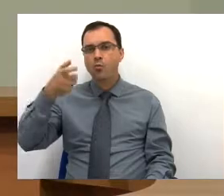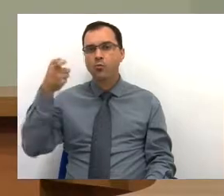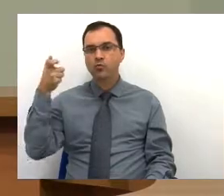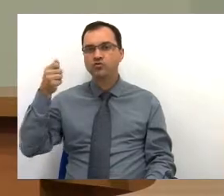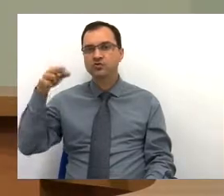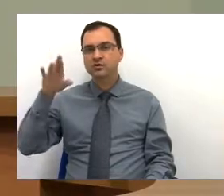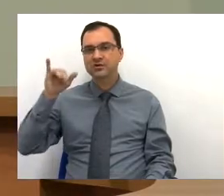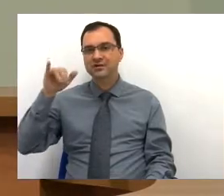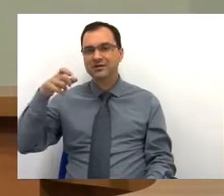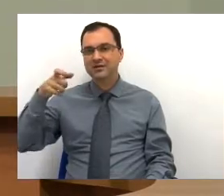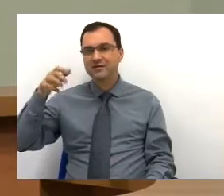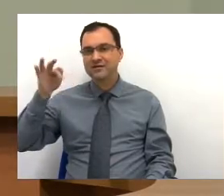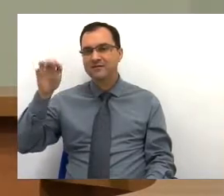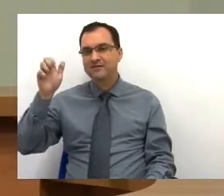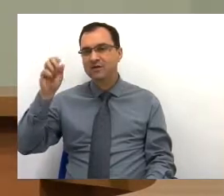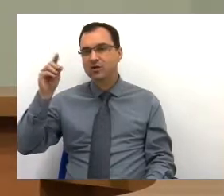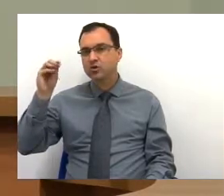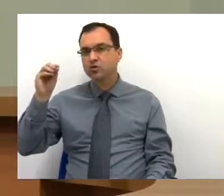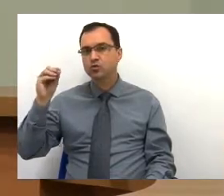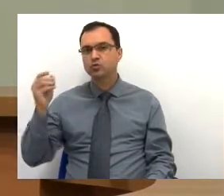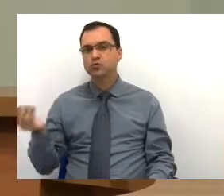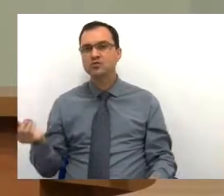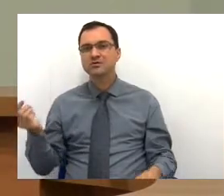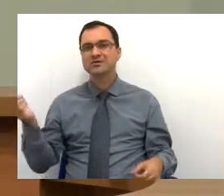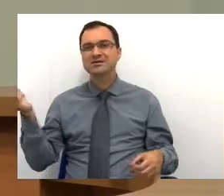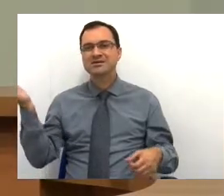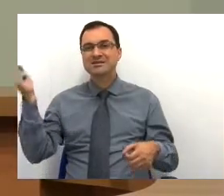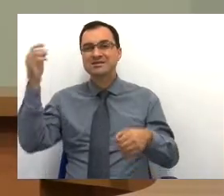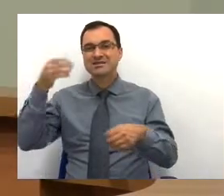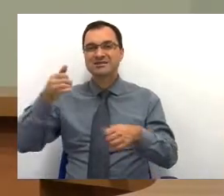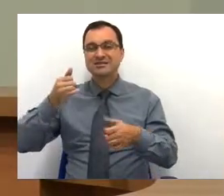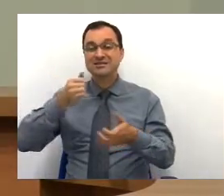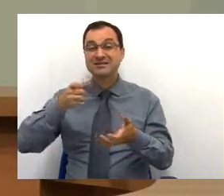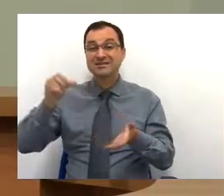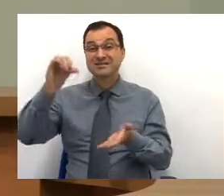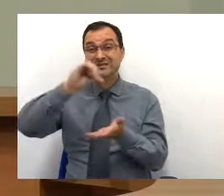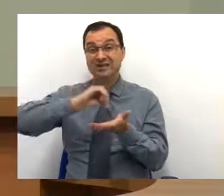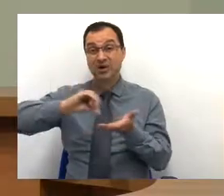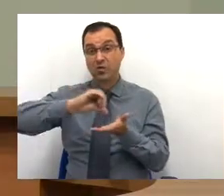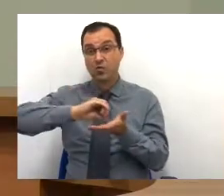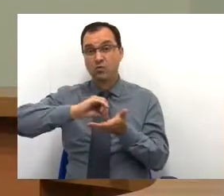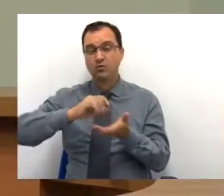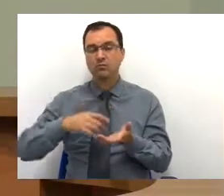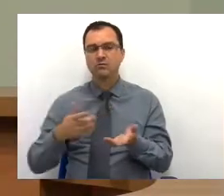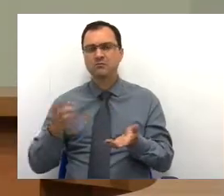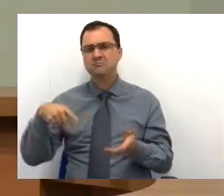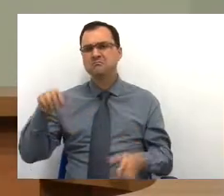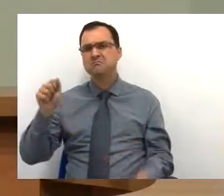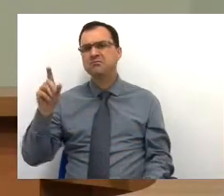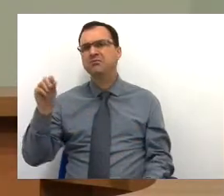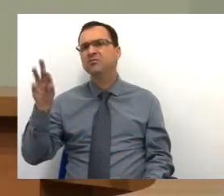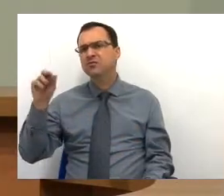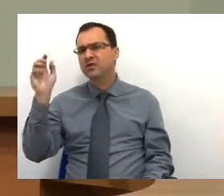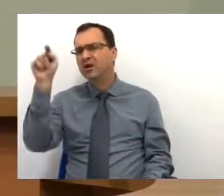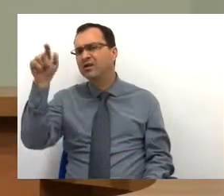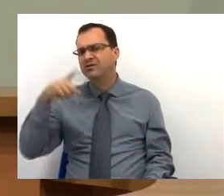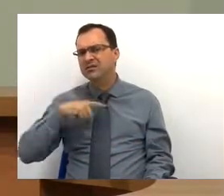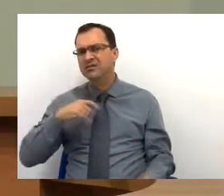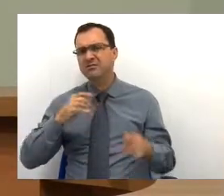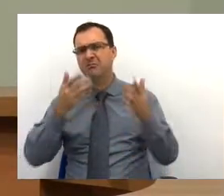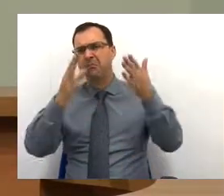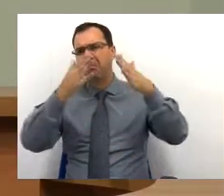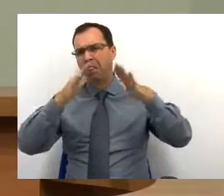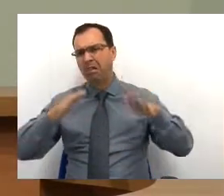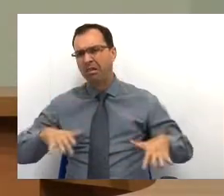Será que esse almoxarifado central vai ser feito no Padre Celestino? Sabemos que aquelas instalações já são precárias